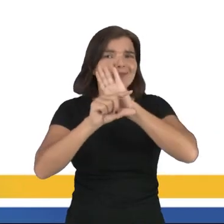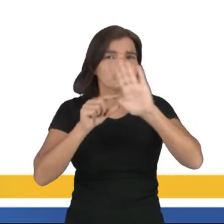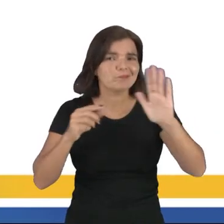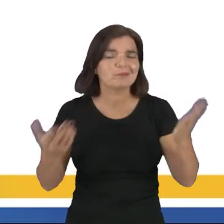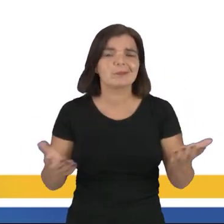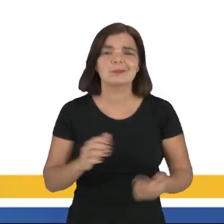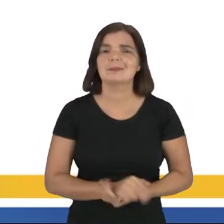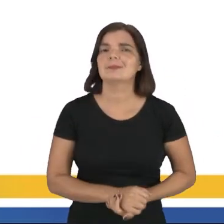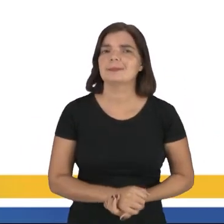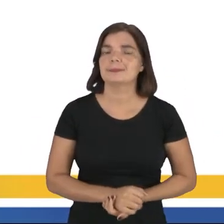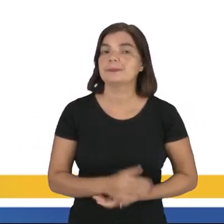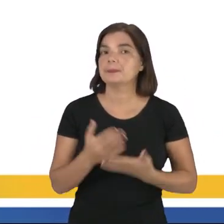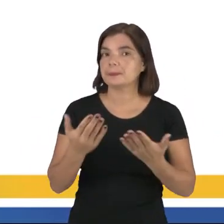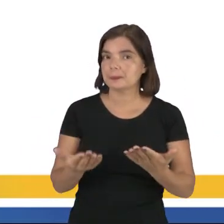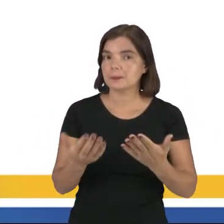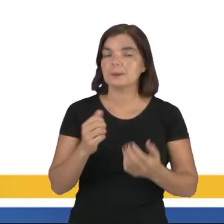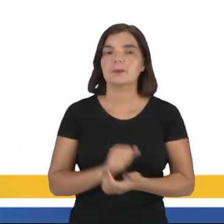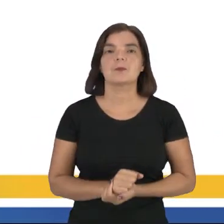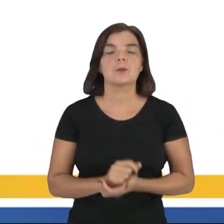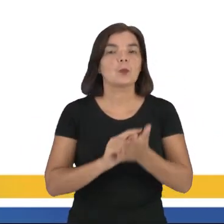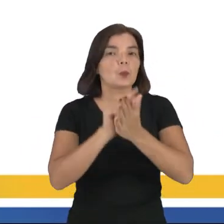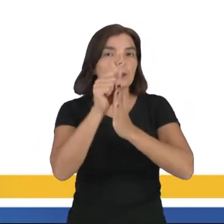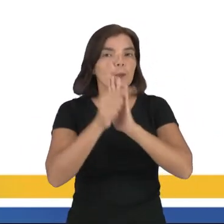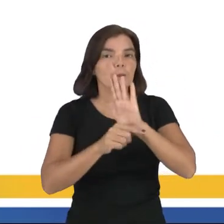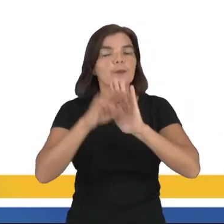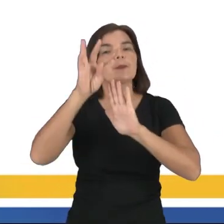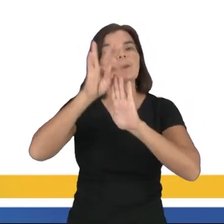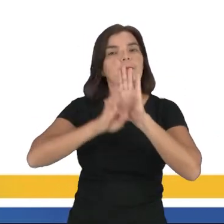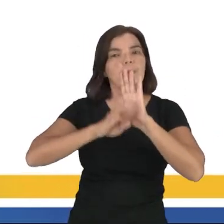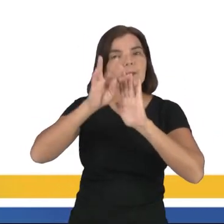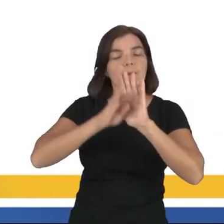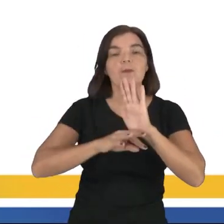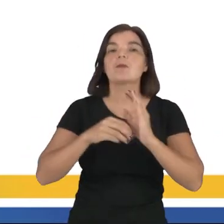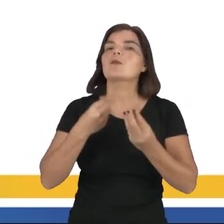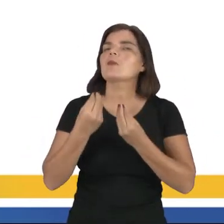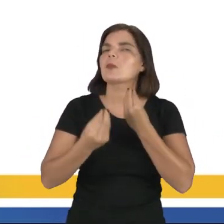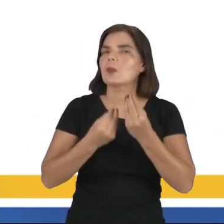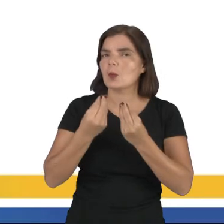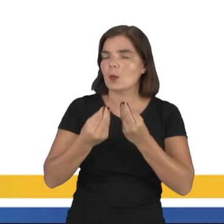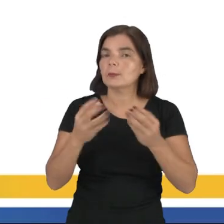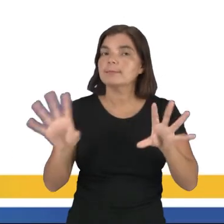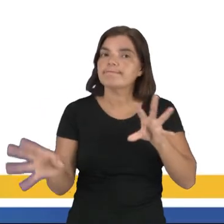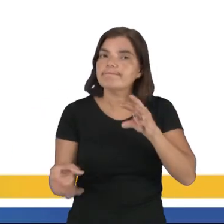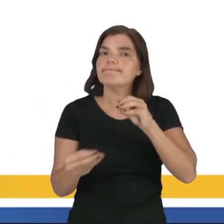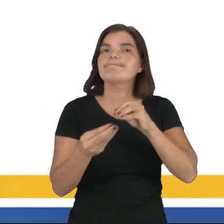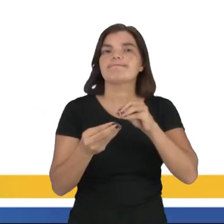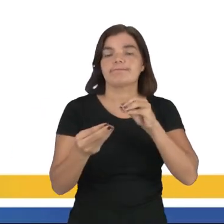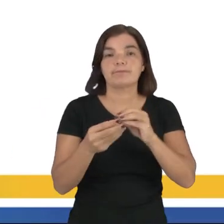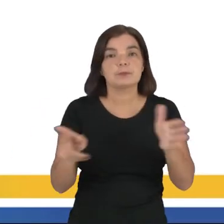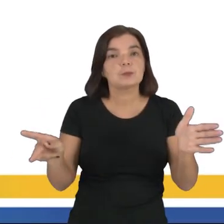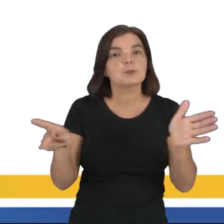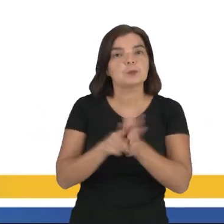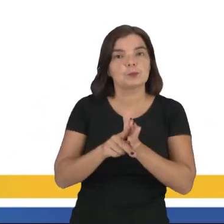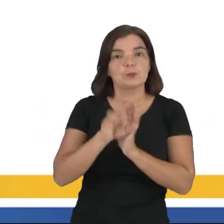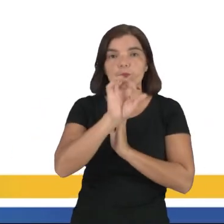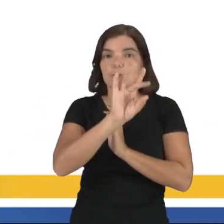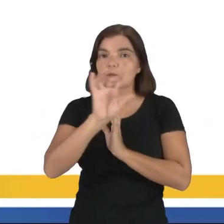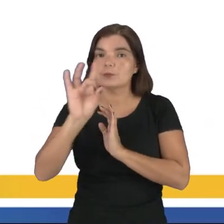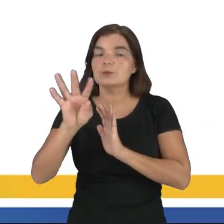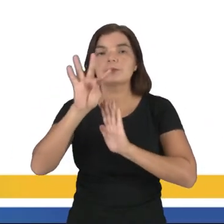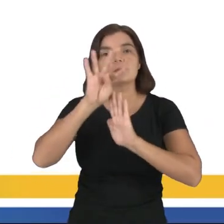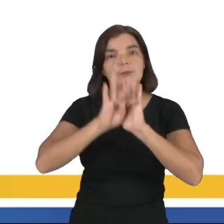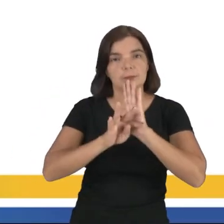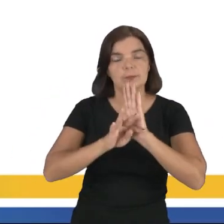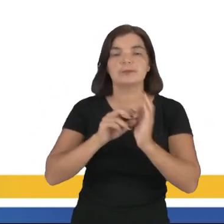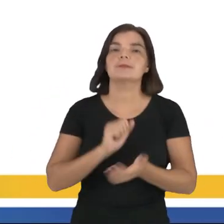em parágrafos. Gente, os gêneros textuais é a forma de composição específica de cada